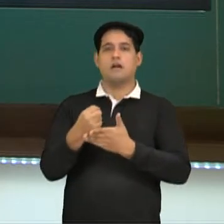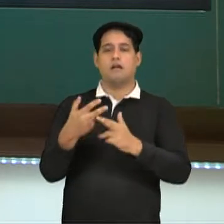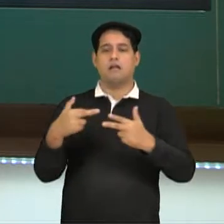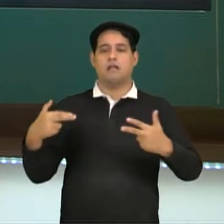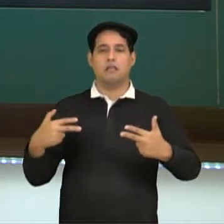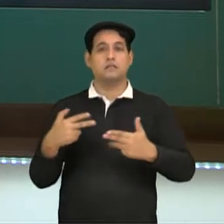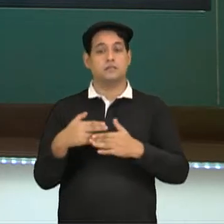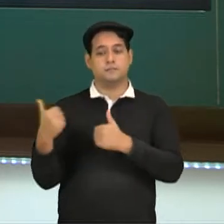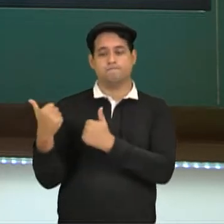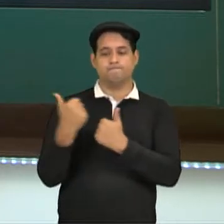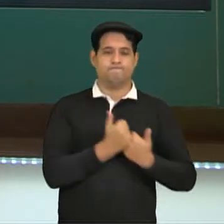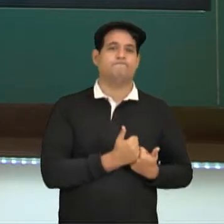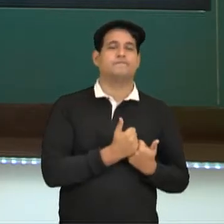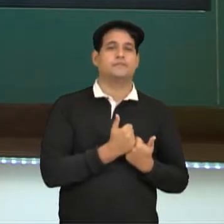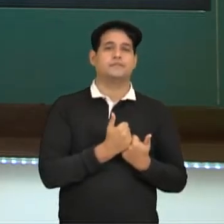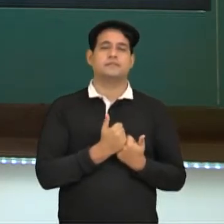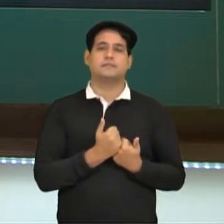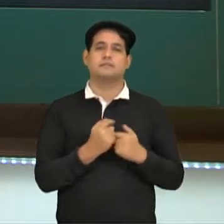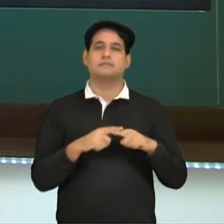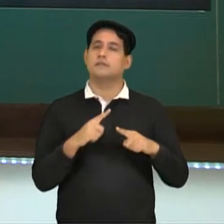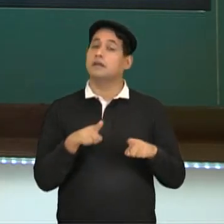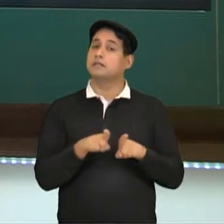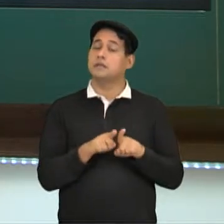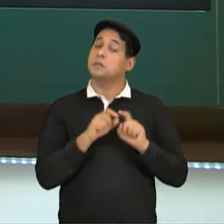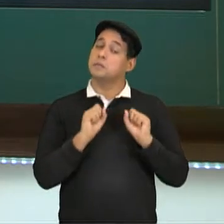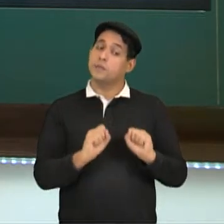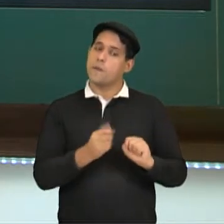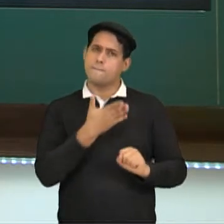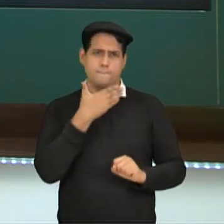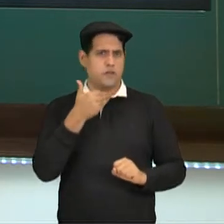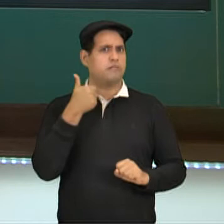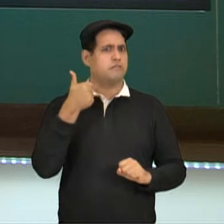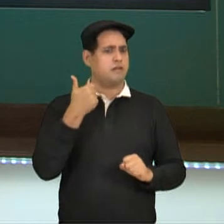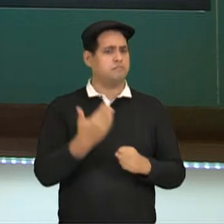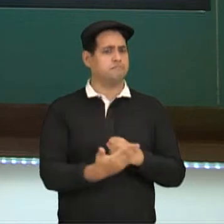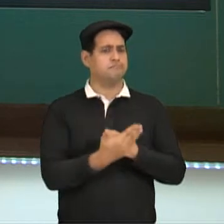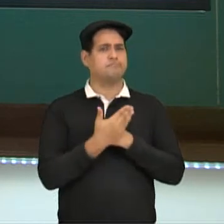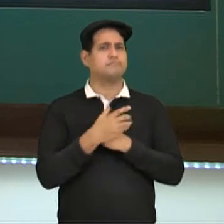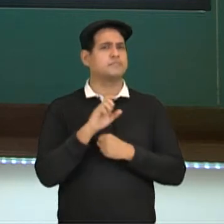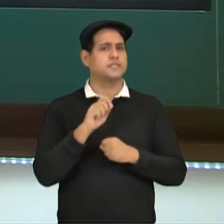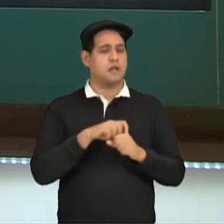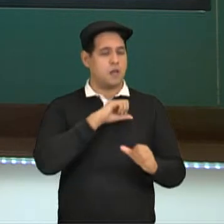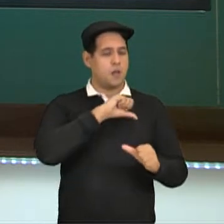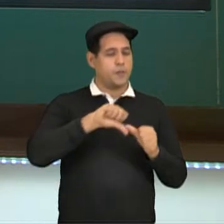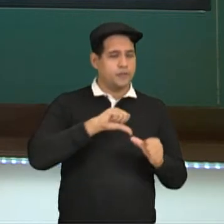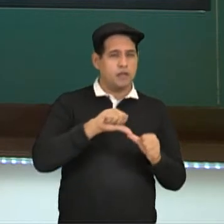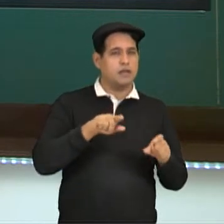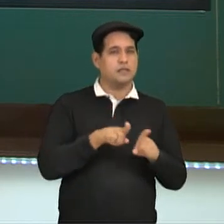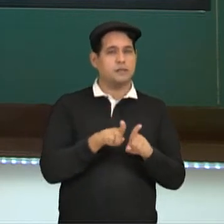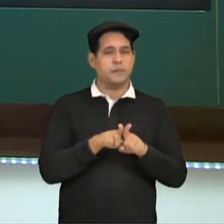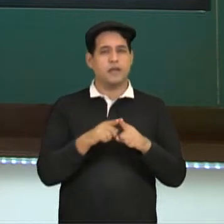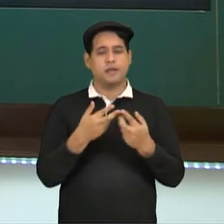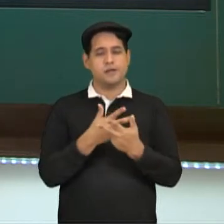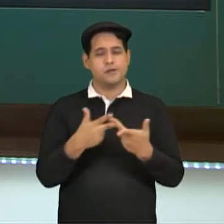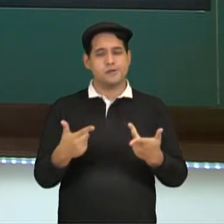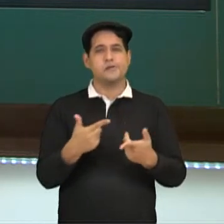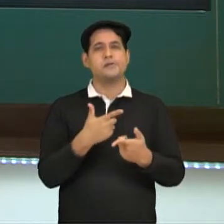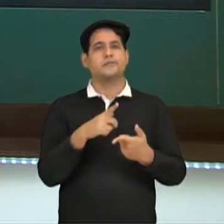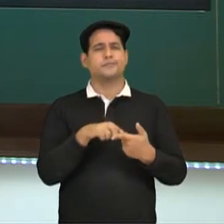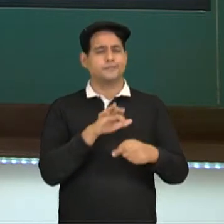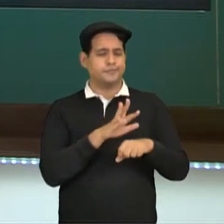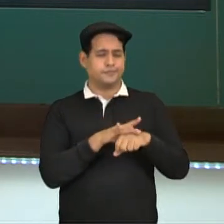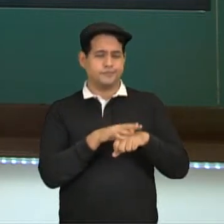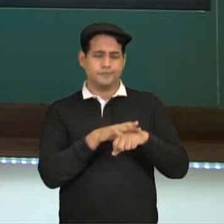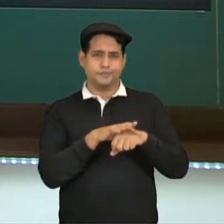para serem substituídas. E isso pode favorecer muito, né, na alteração, no comportamento aí, de